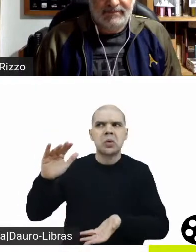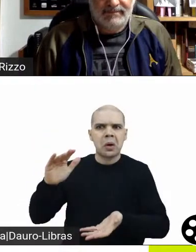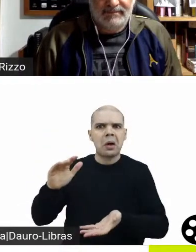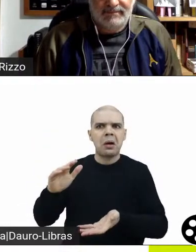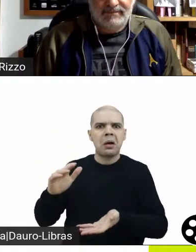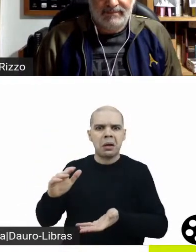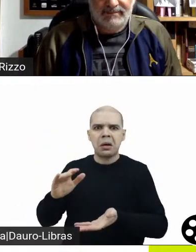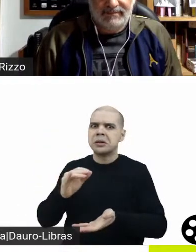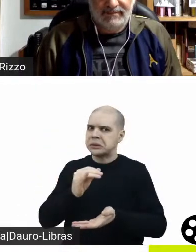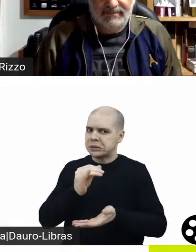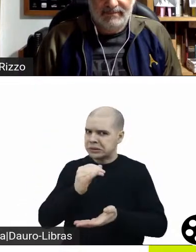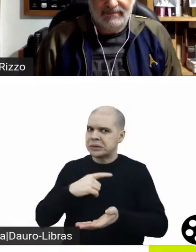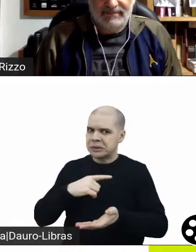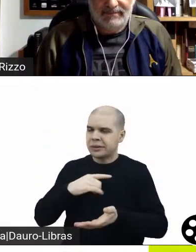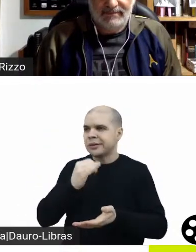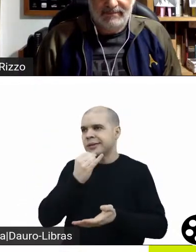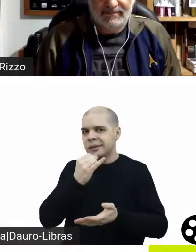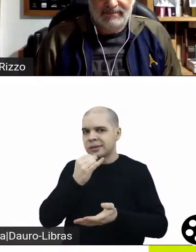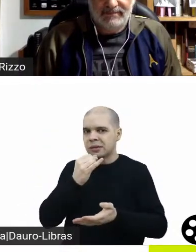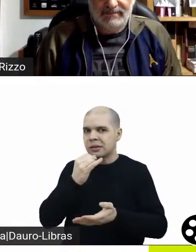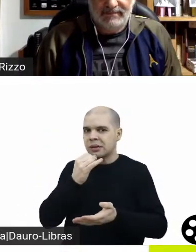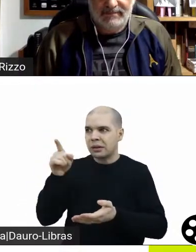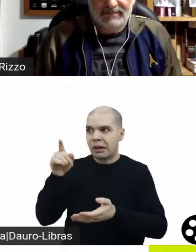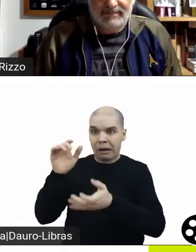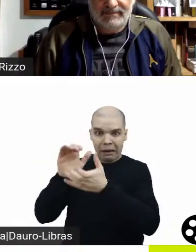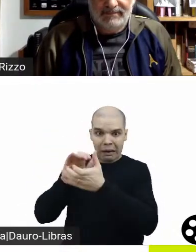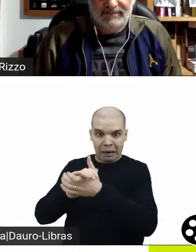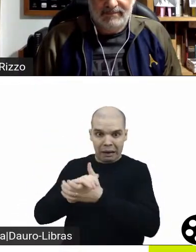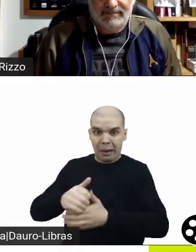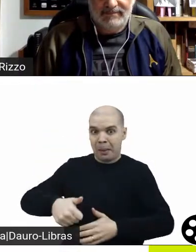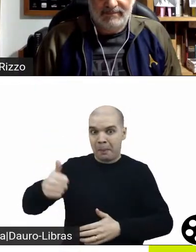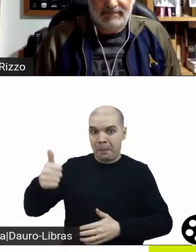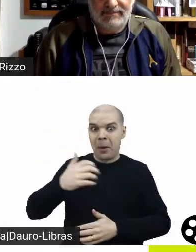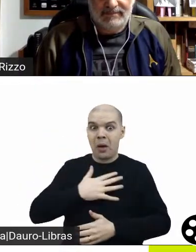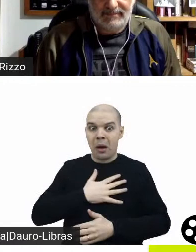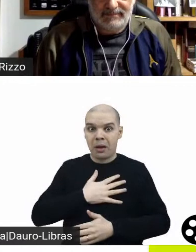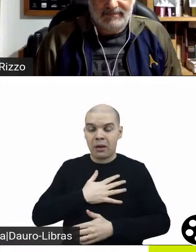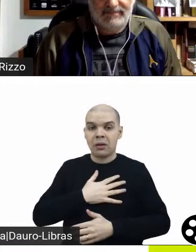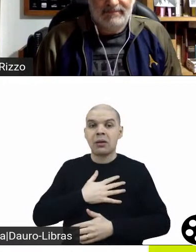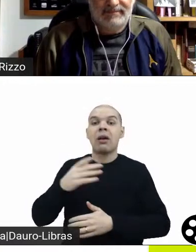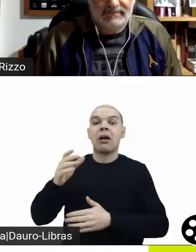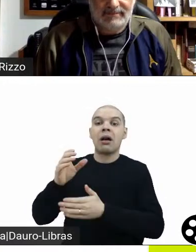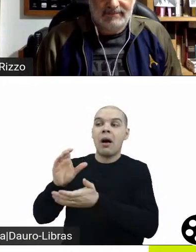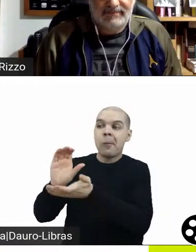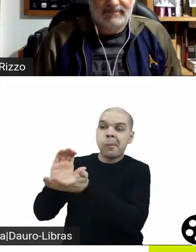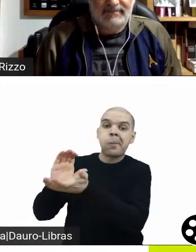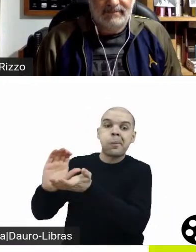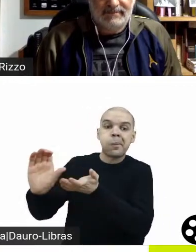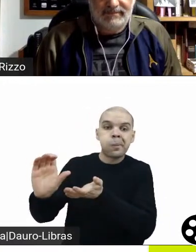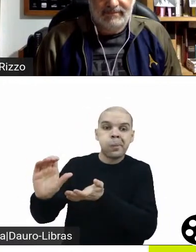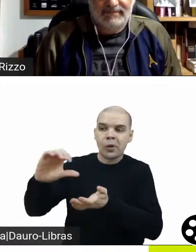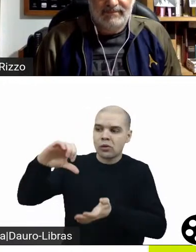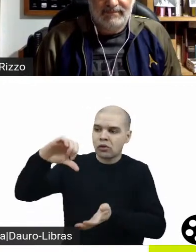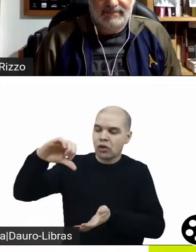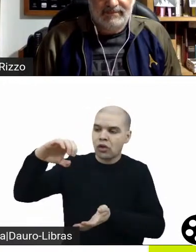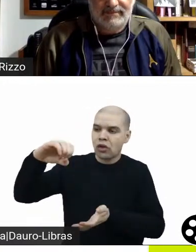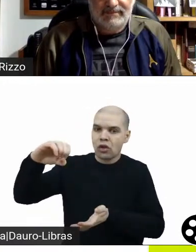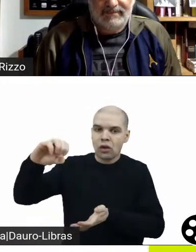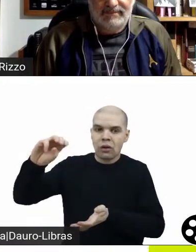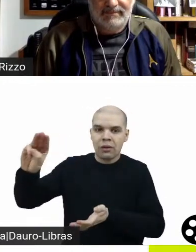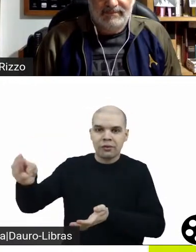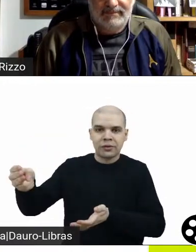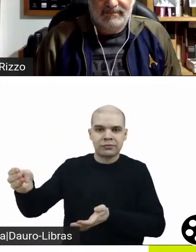o casamento do meu melhor amigo talvez setenta, sessenta, o Peter Pan foi cedo, cinquenta. O Peter Pan foi um gasto absurdo e o filme não